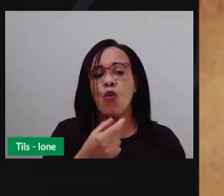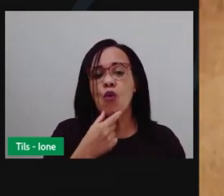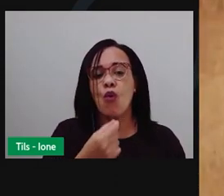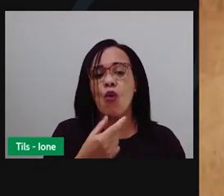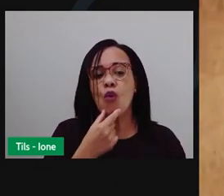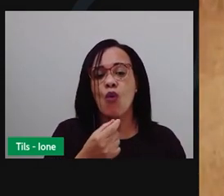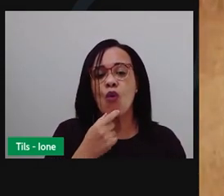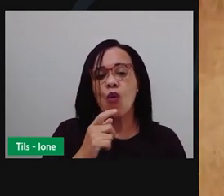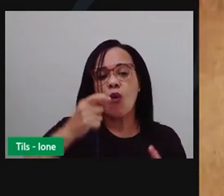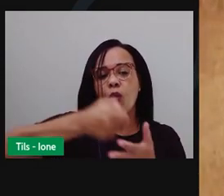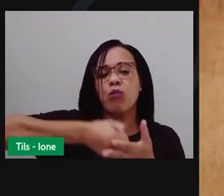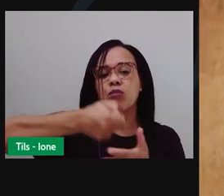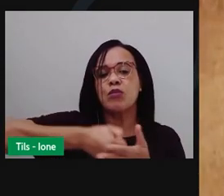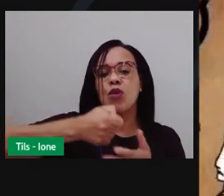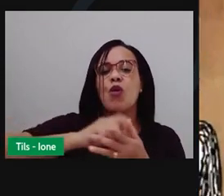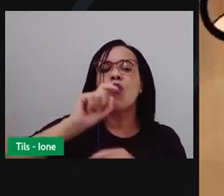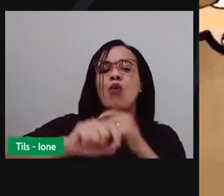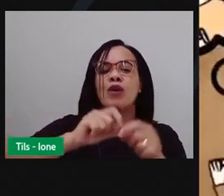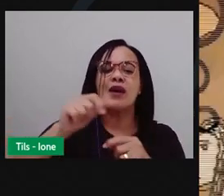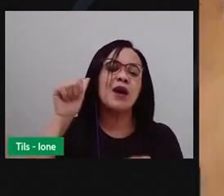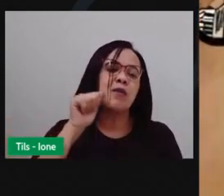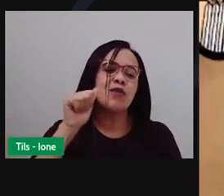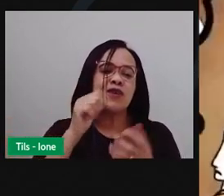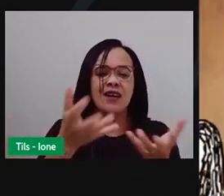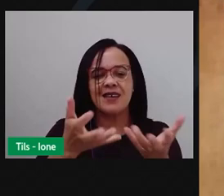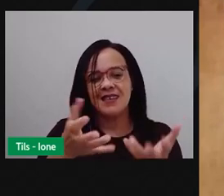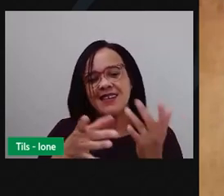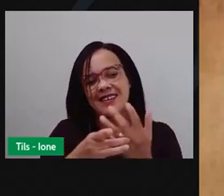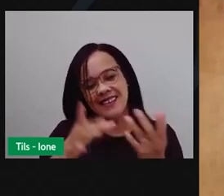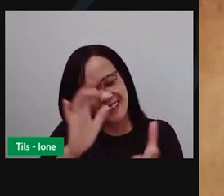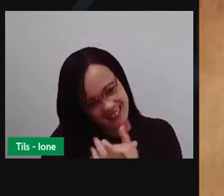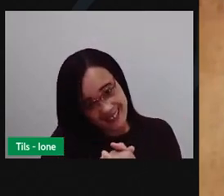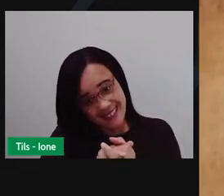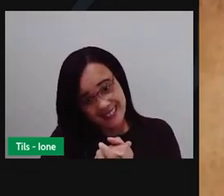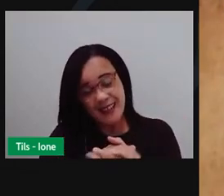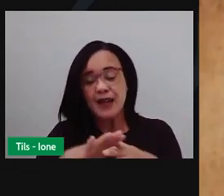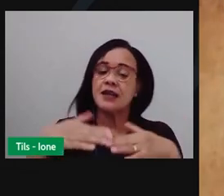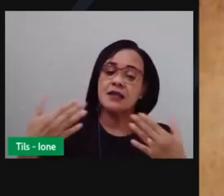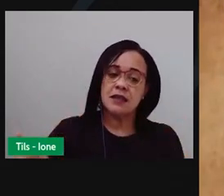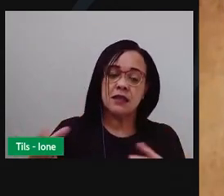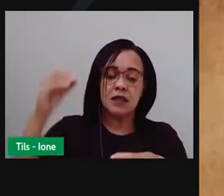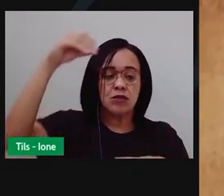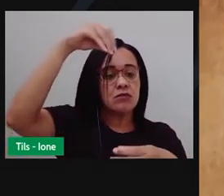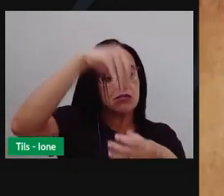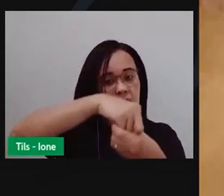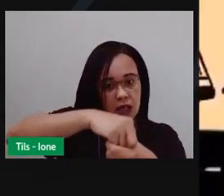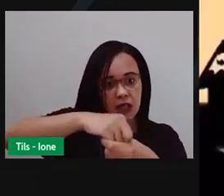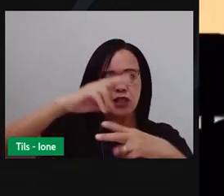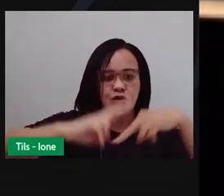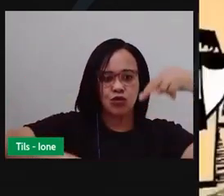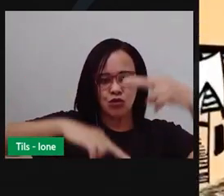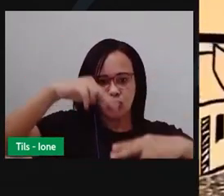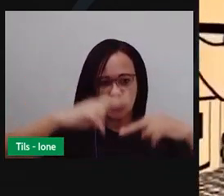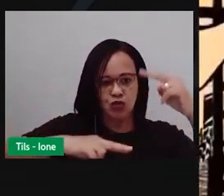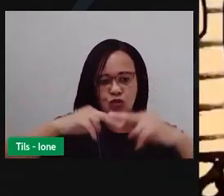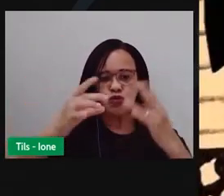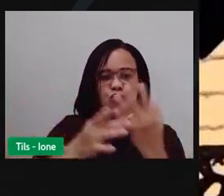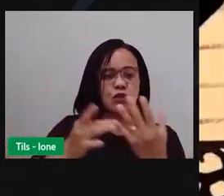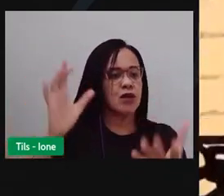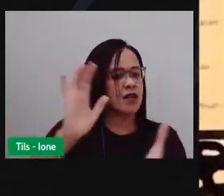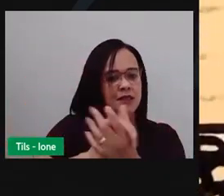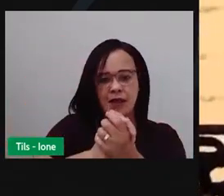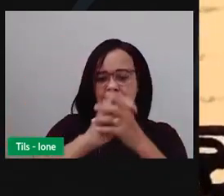exige, são as devotas. Esse ato foi incorporado à festa com o casamento na roça. Um dos momentos